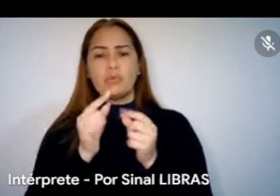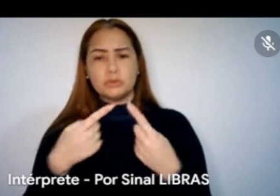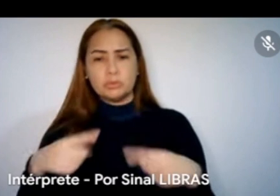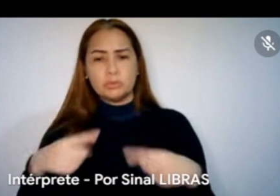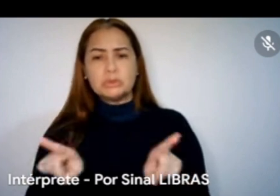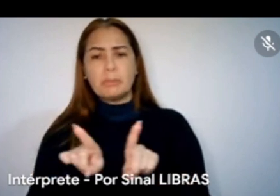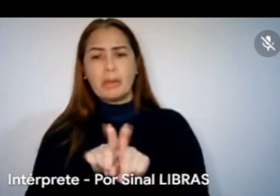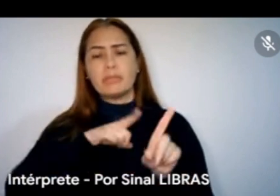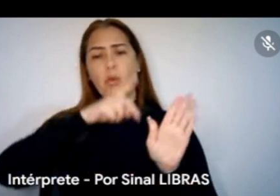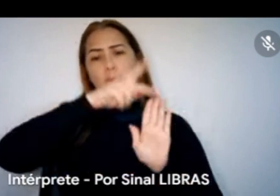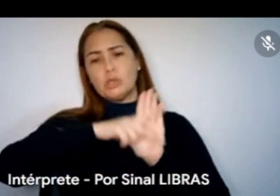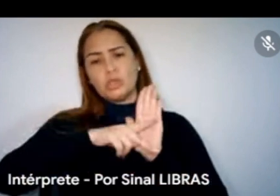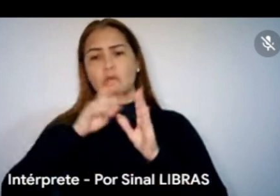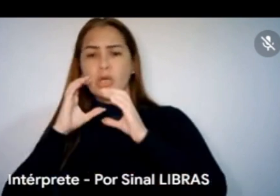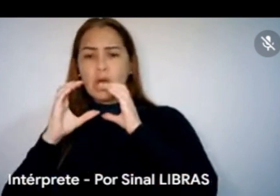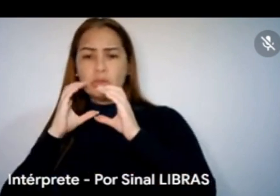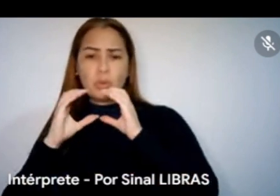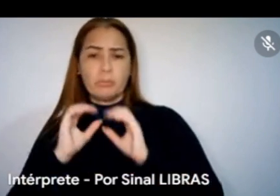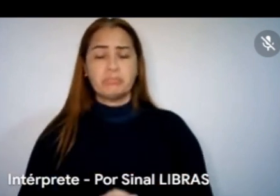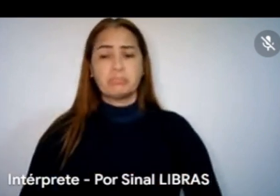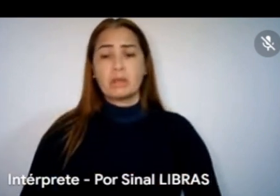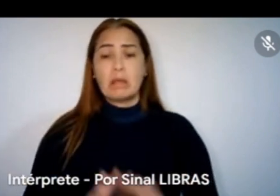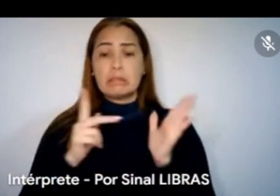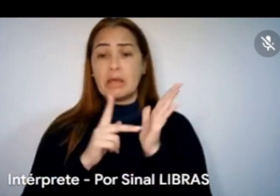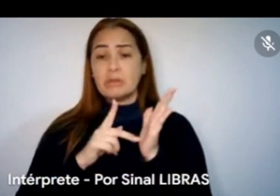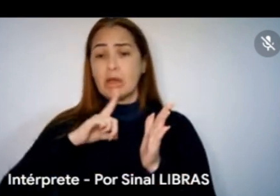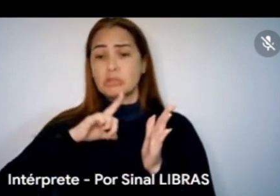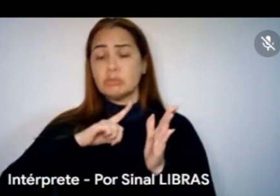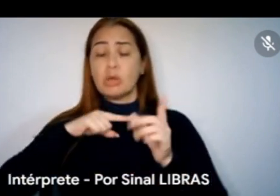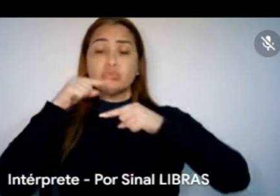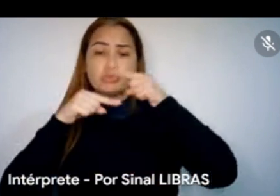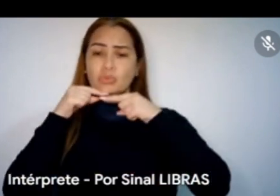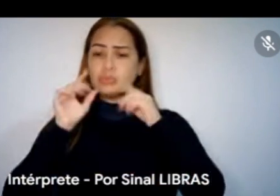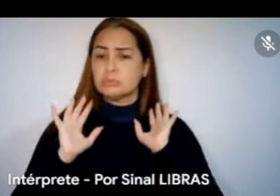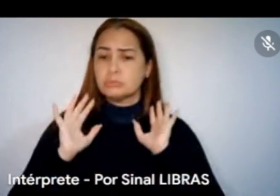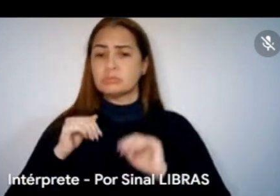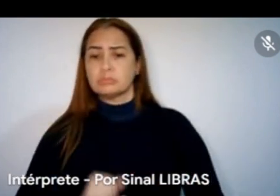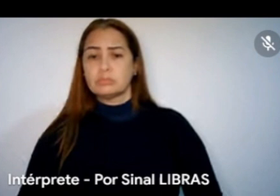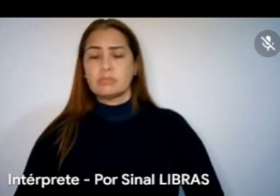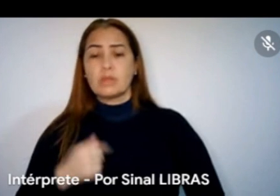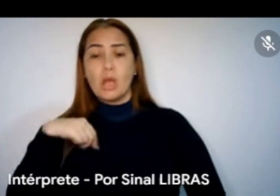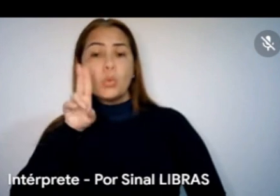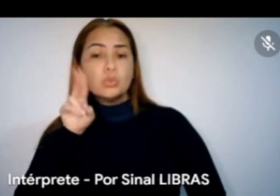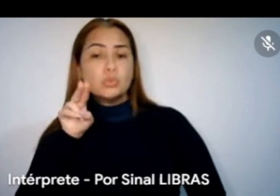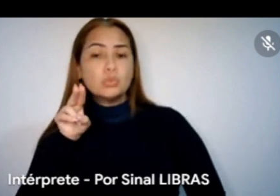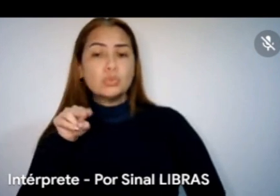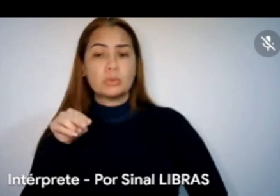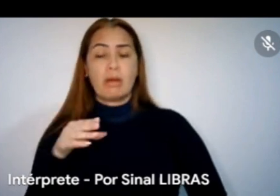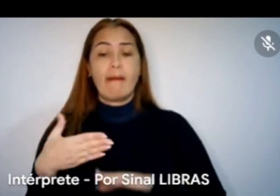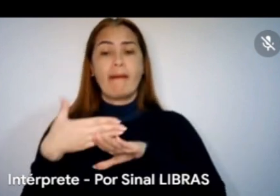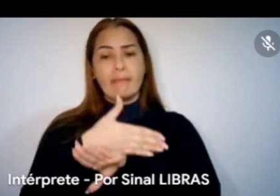e é mais dúvidas aqui, na verdade, do que eu vim buscar, né? Porque, tipo, eu nunca entrei pelo Estado, tá entendendo?